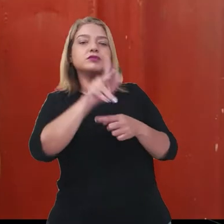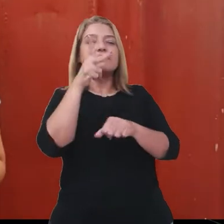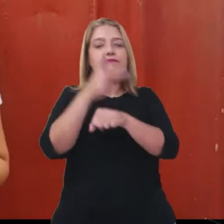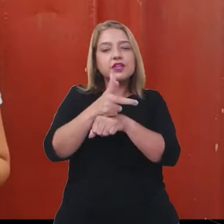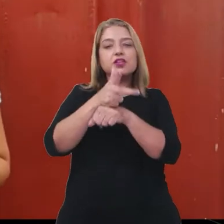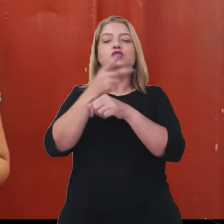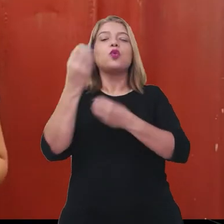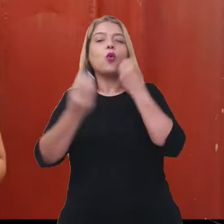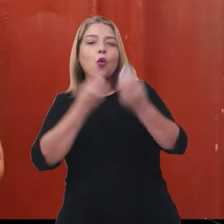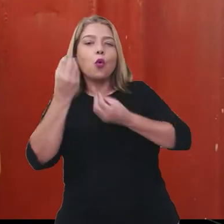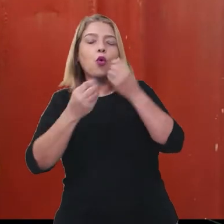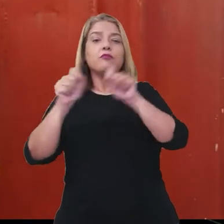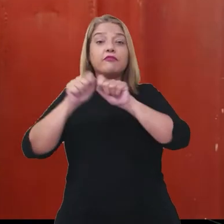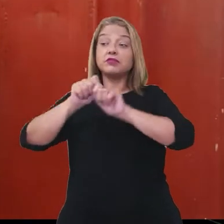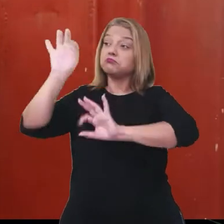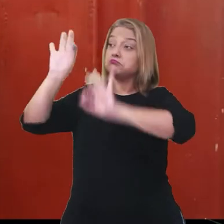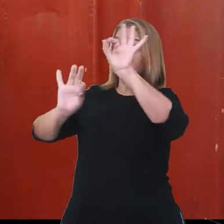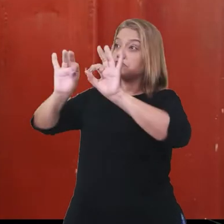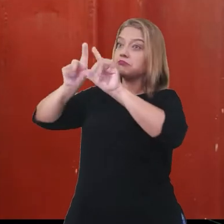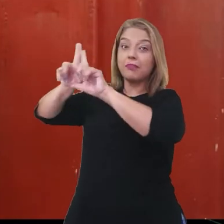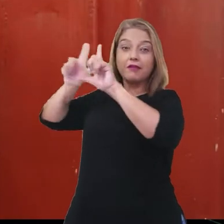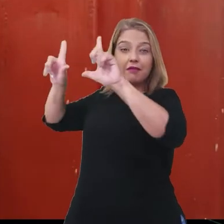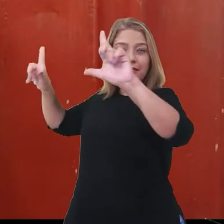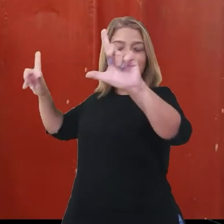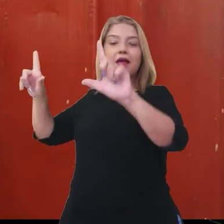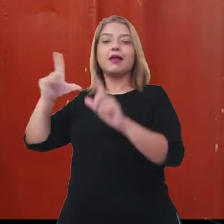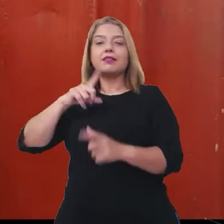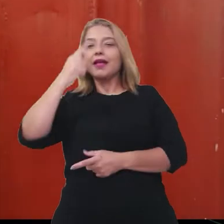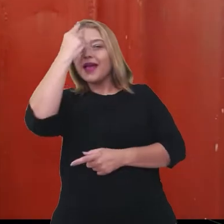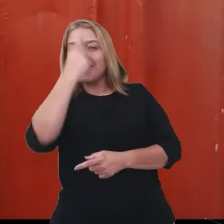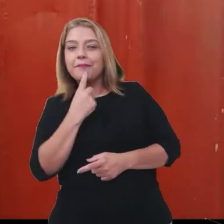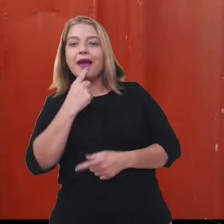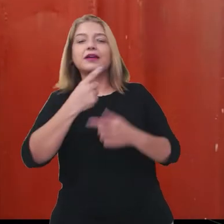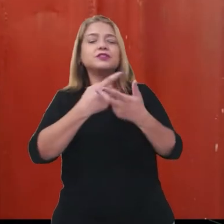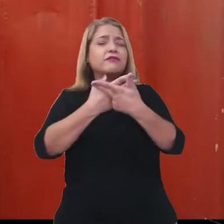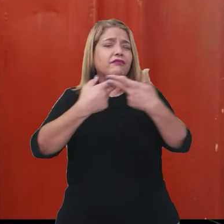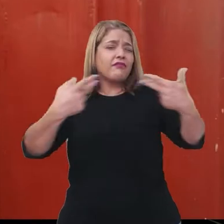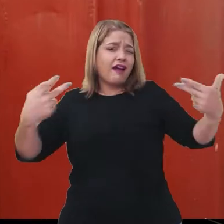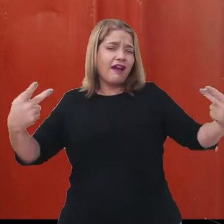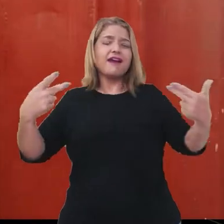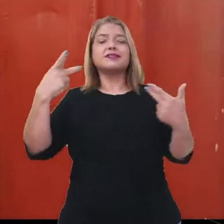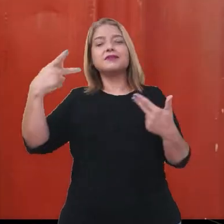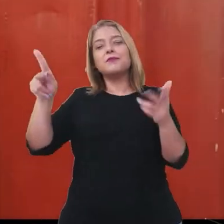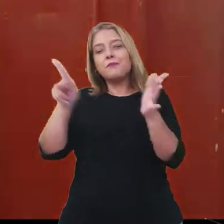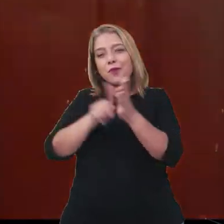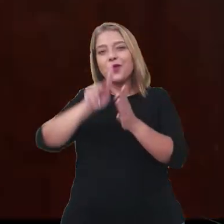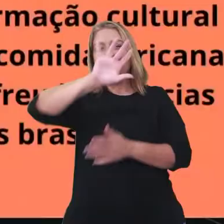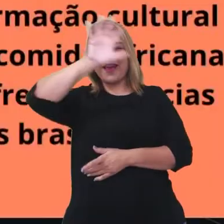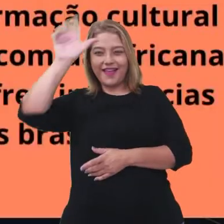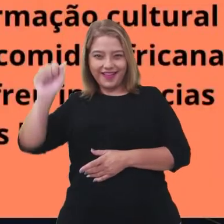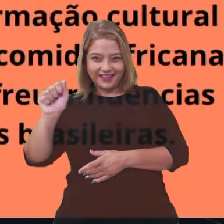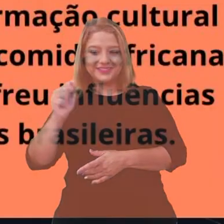montaram painéis com gravuras e imagens diversificadas da savana africana.